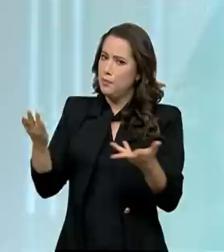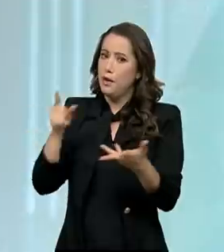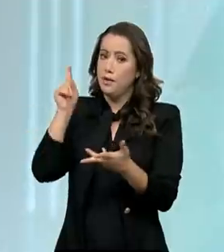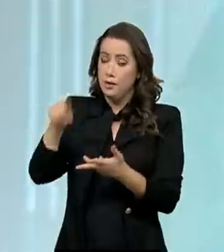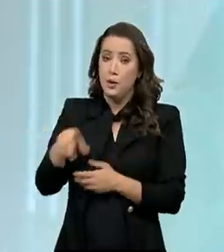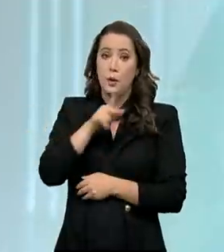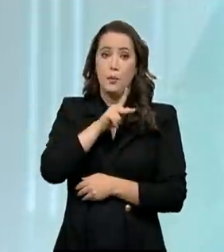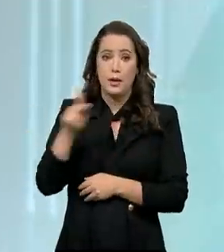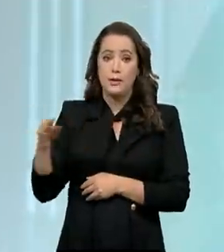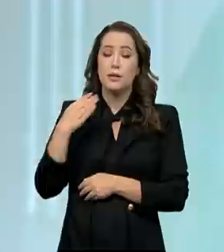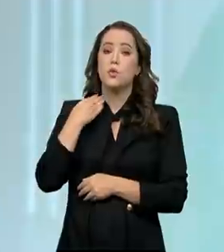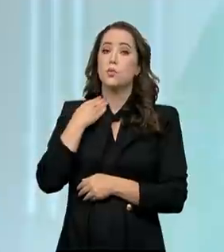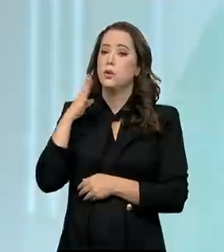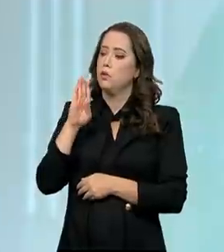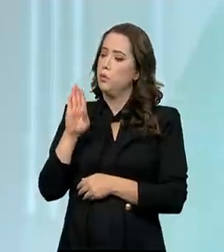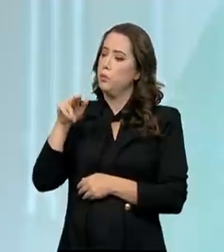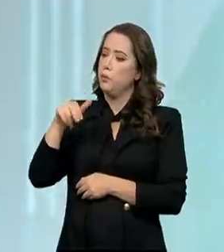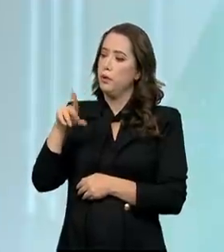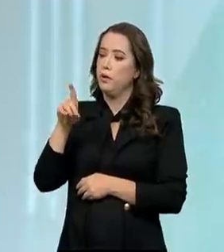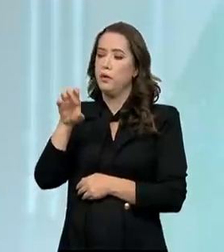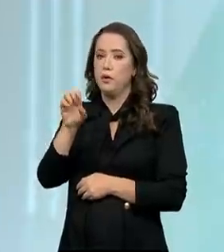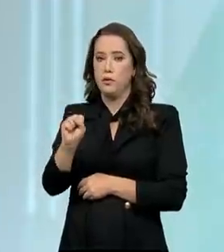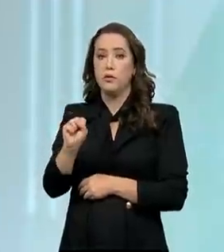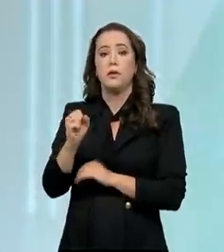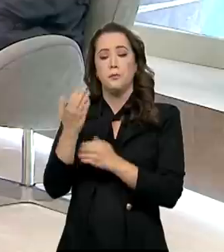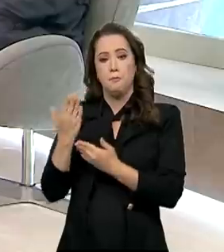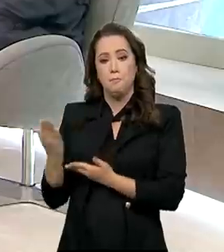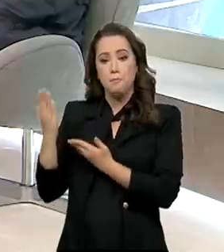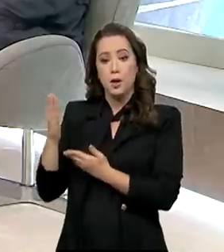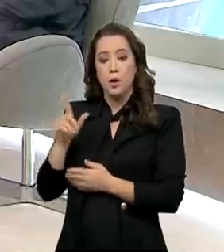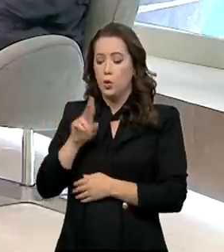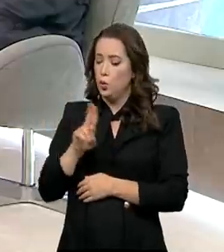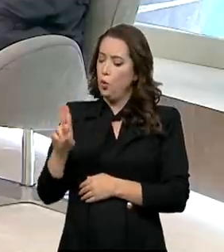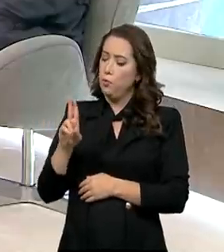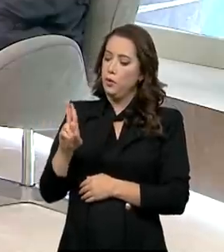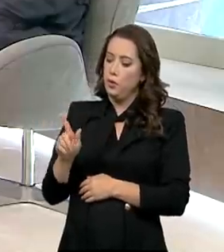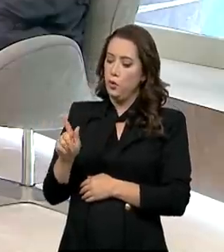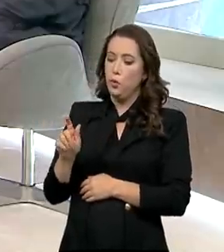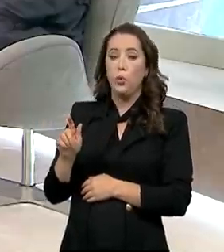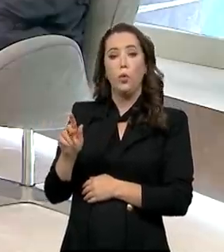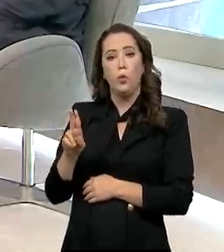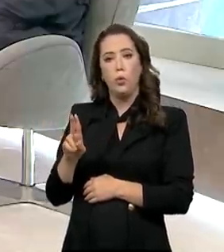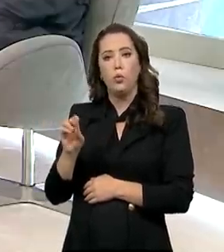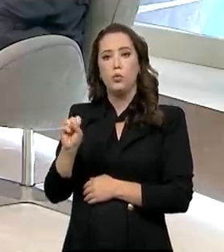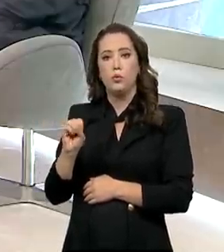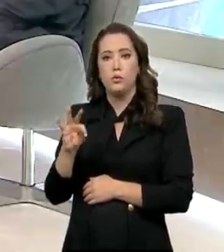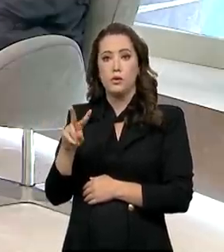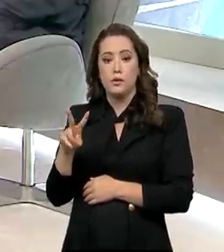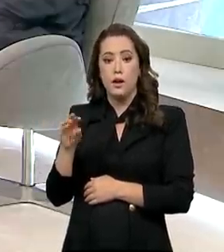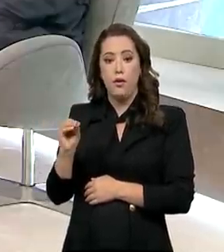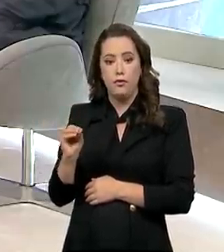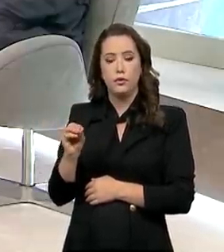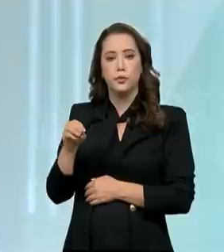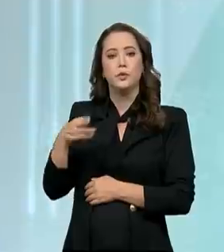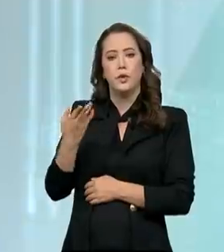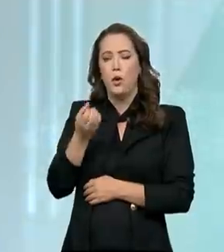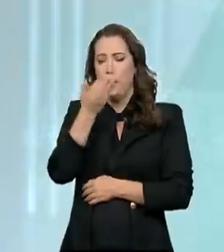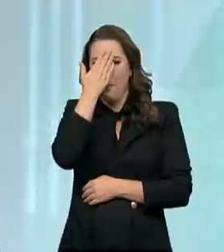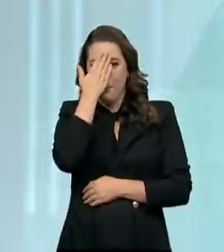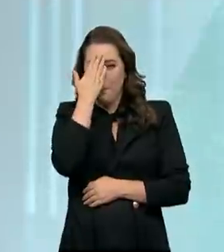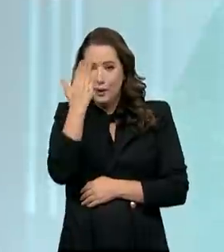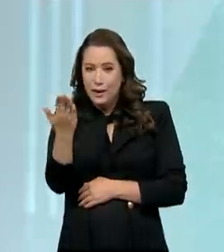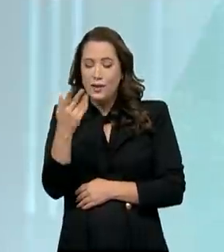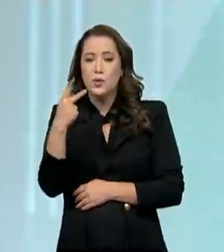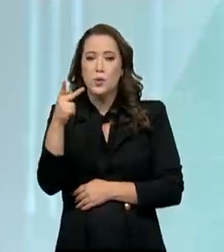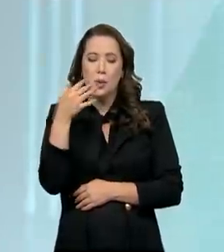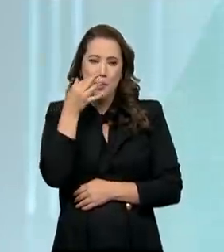é o presidente do BNDES, Gustavo Montesano. Boa noite, presidente. Muito obrigado pela presença aqui no Brasil em Pauta. Boa